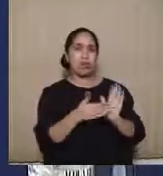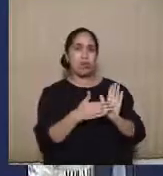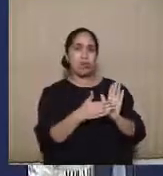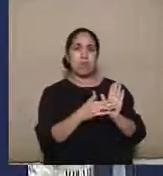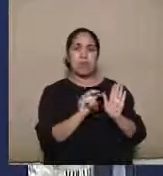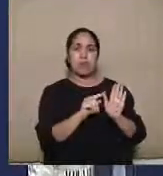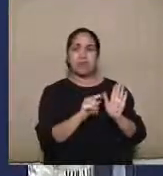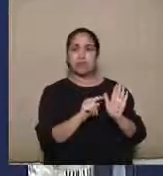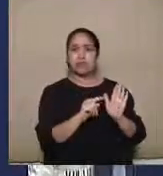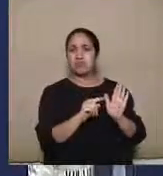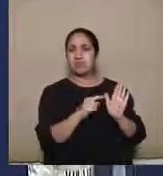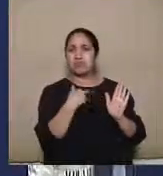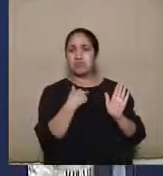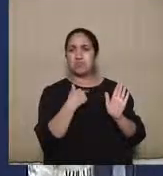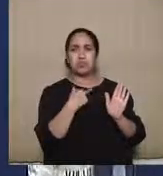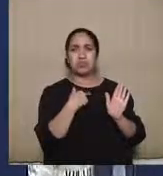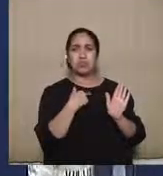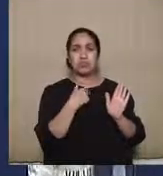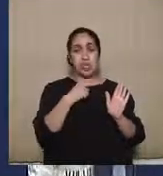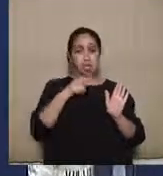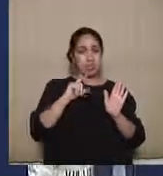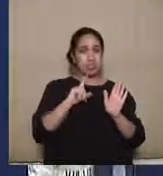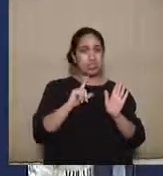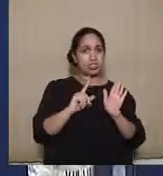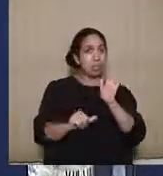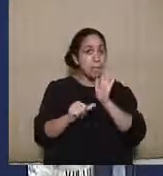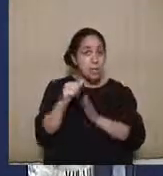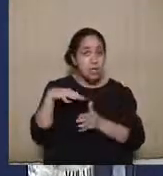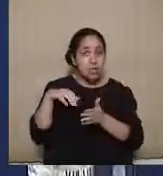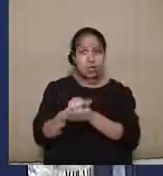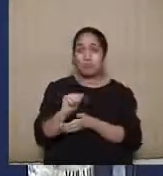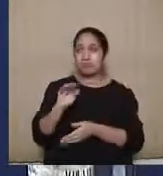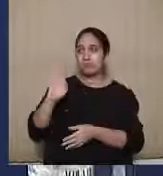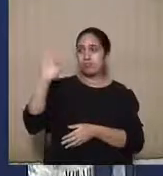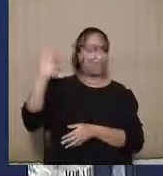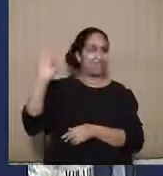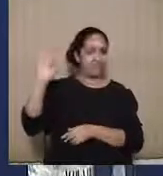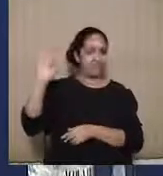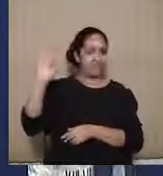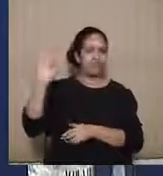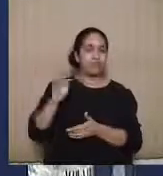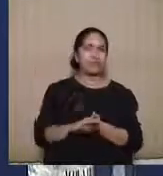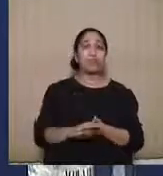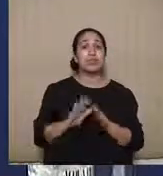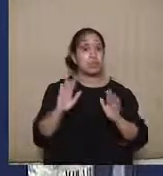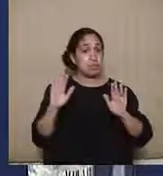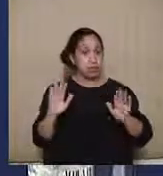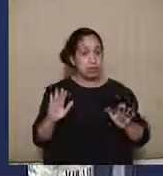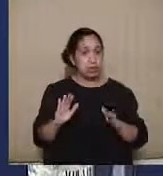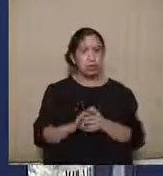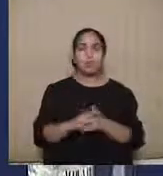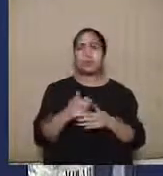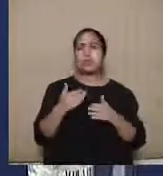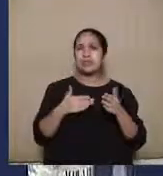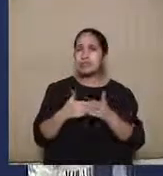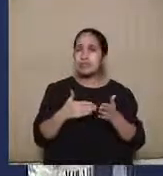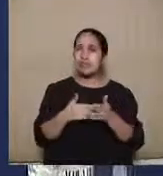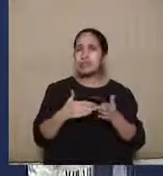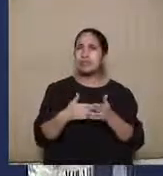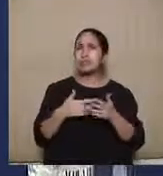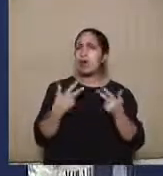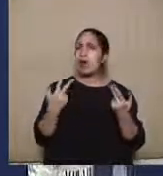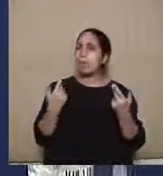que não pode ser proposta antes da formalização dos registros de candidatura. Contudo, mesmo com essa limitação que toca a